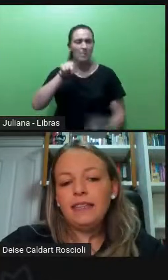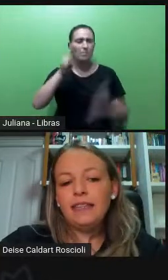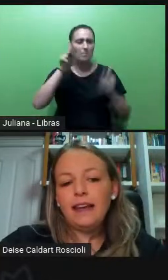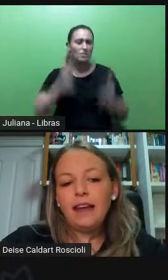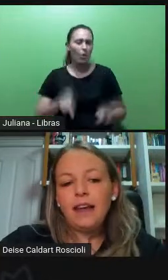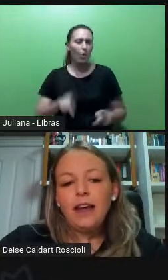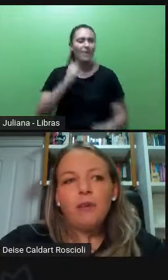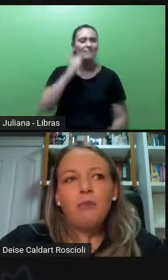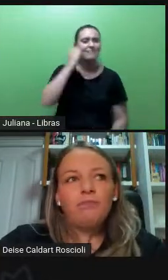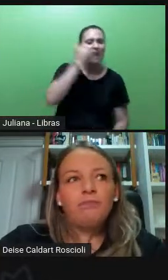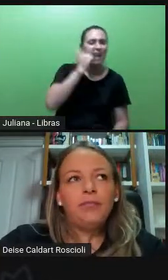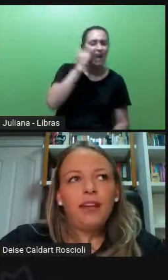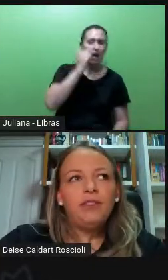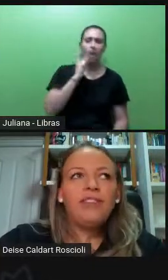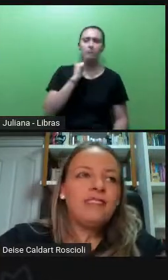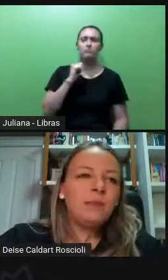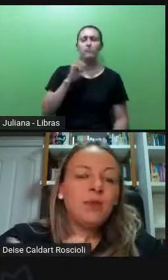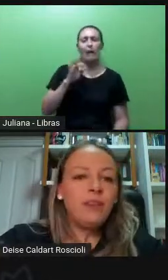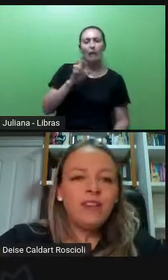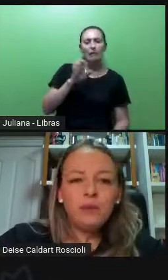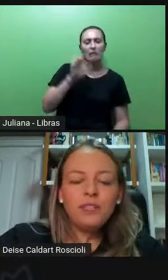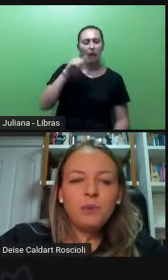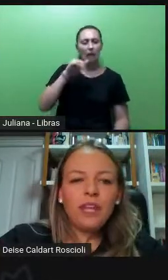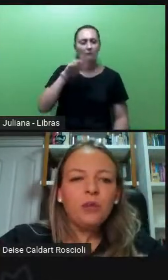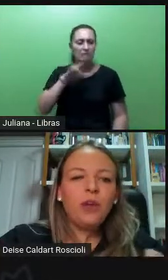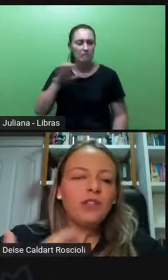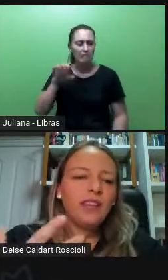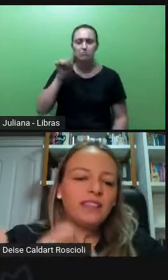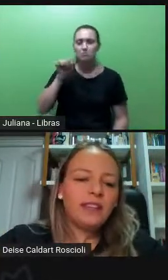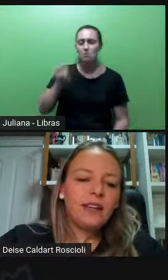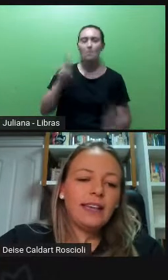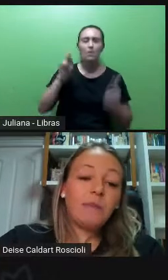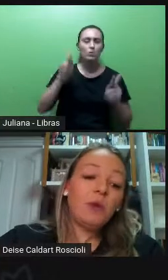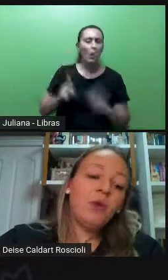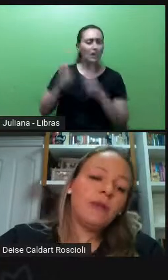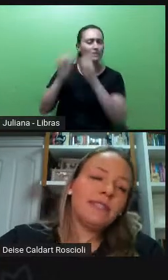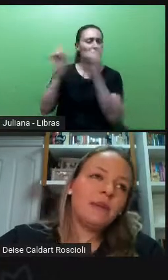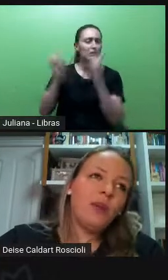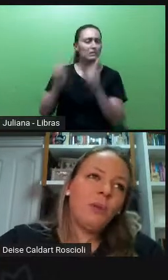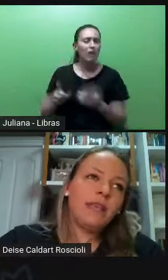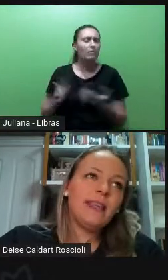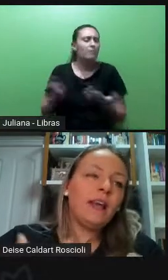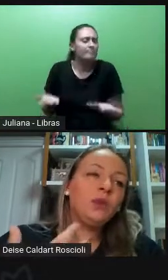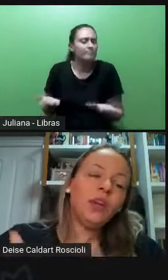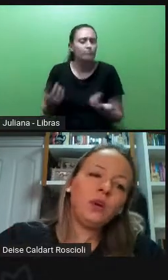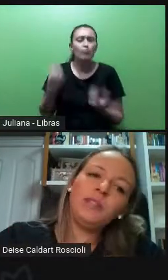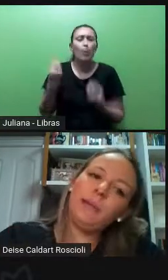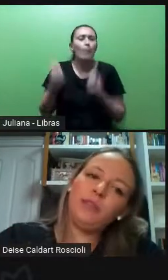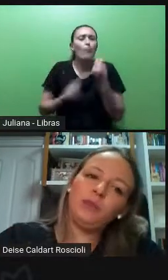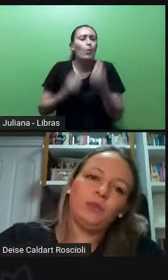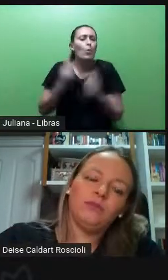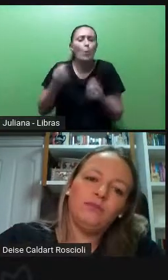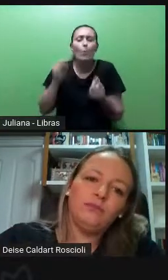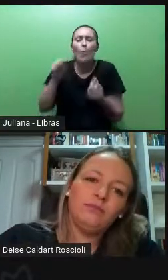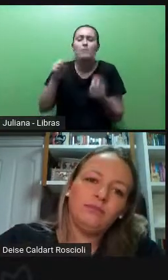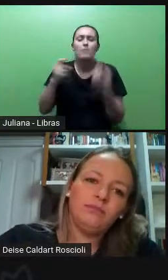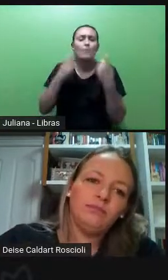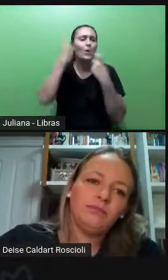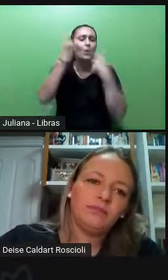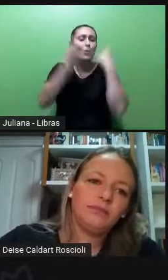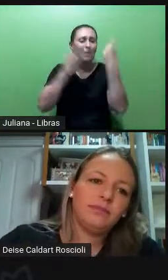deficiência. A gente queria saber a tua opinião, por que tu acha que essa preocupação começa lá no recrutamento?